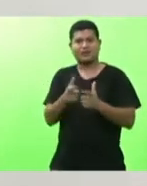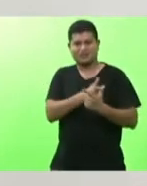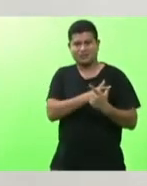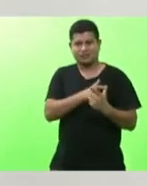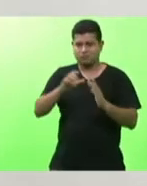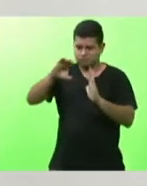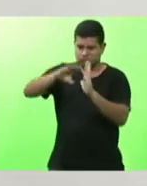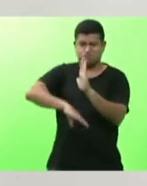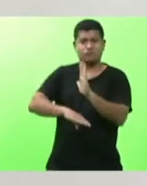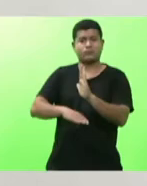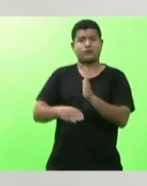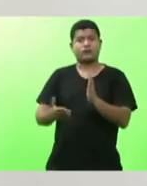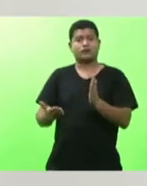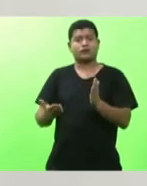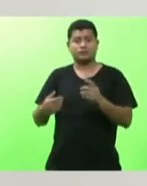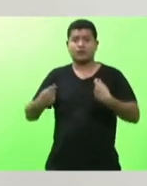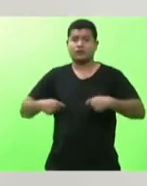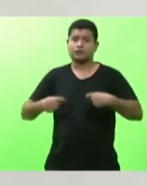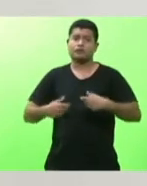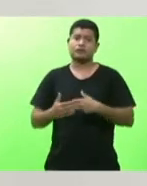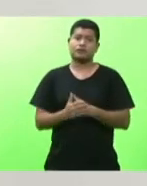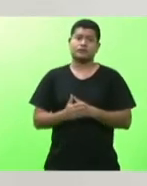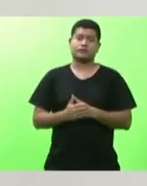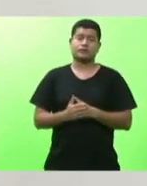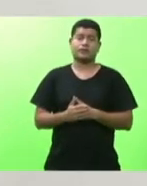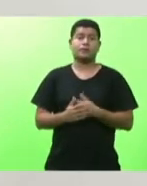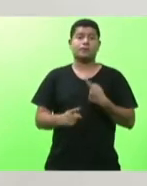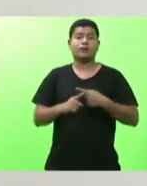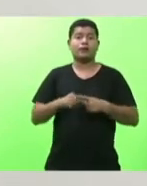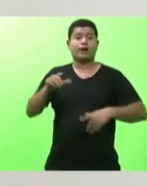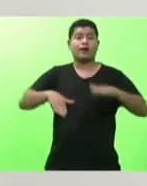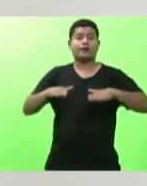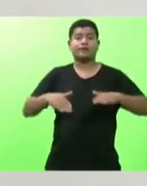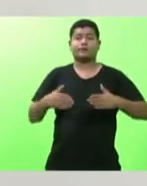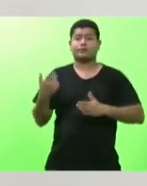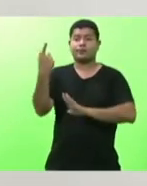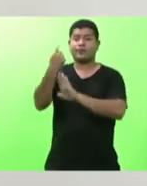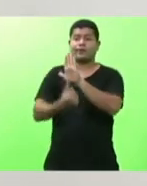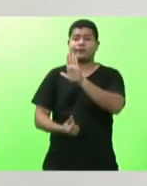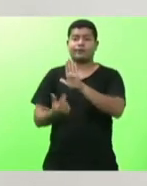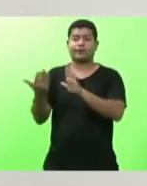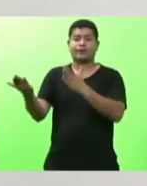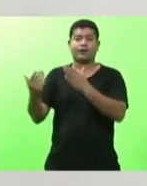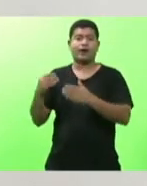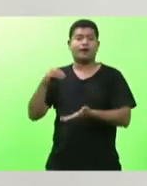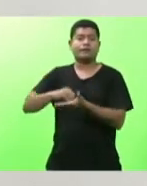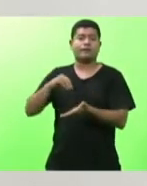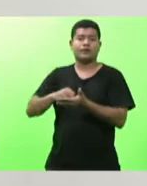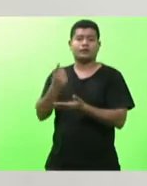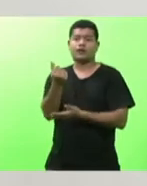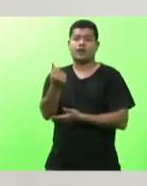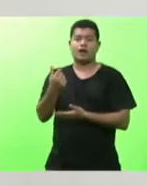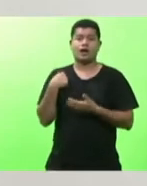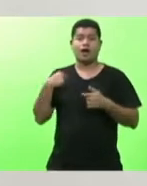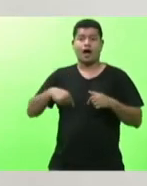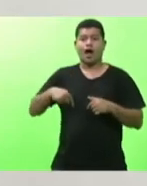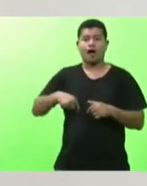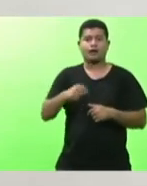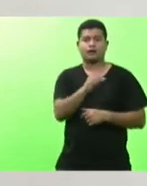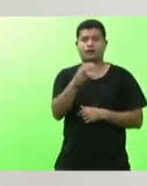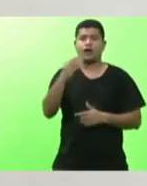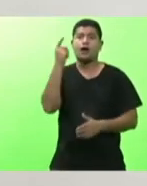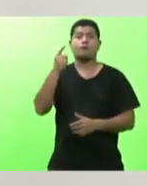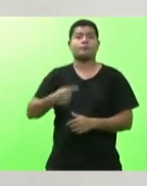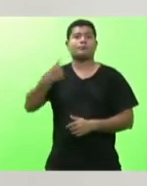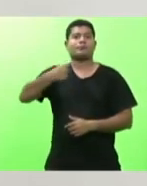uma falta de recurso orçamentário ou financeiro Santa Catarina é o primeiro que vai perder então também não é